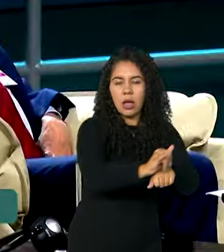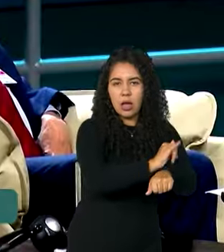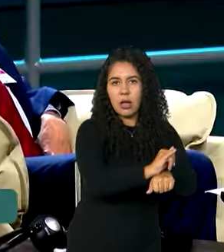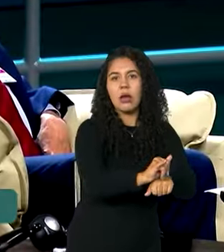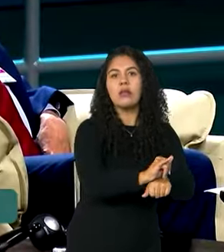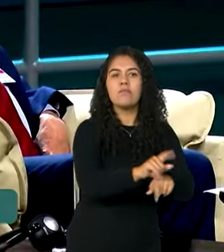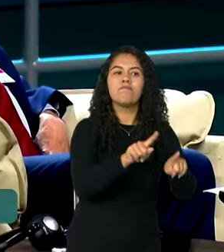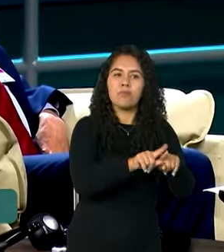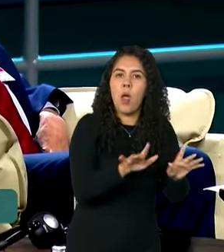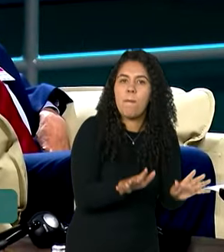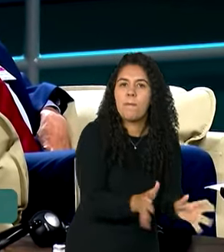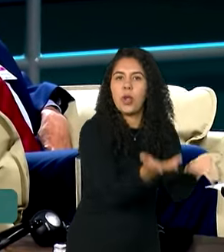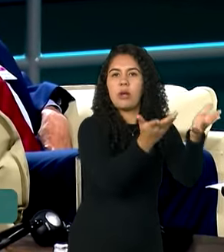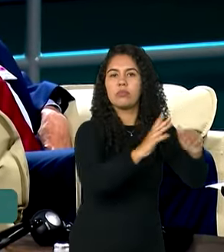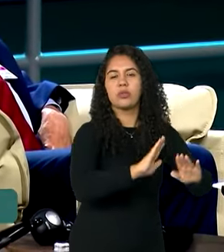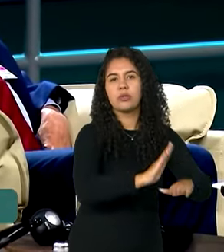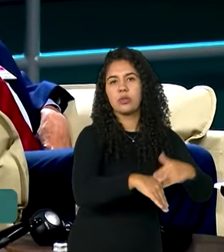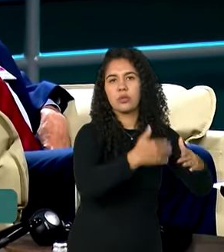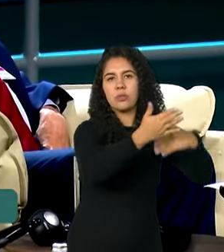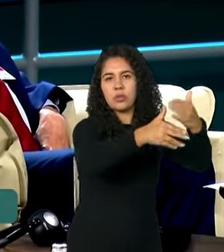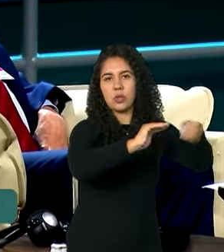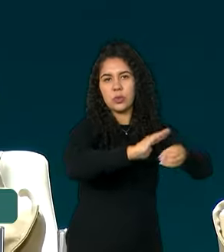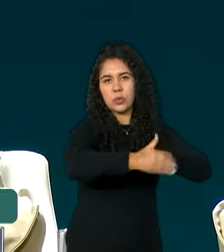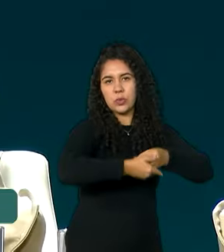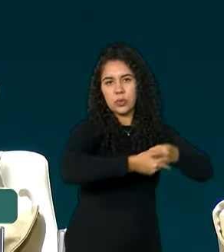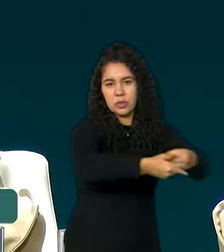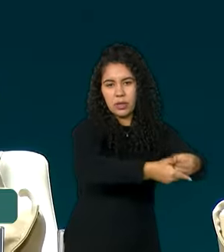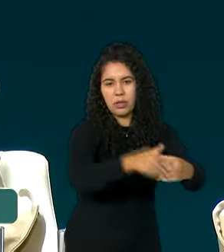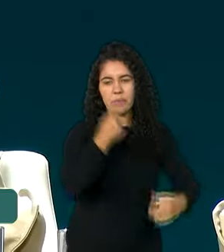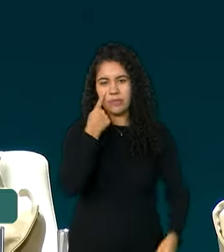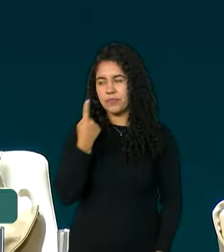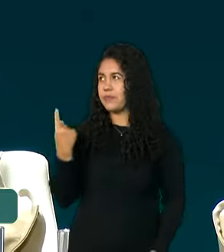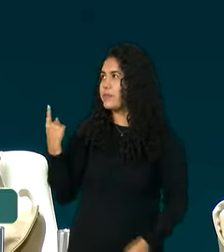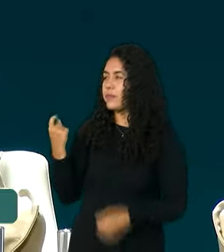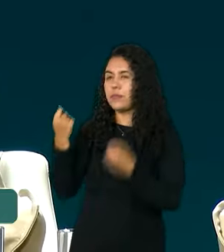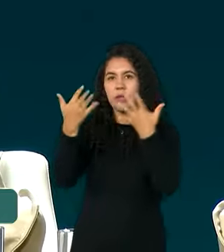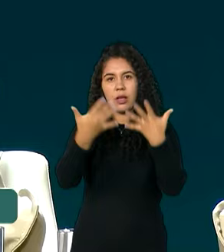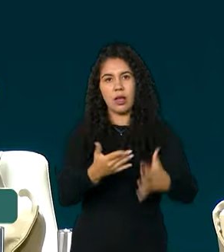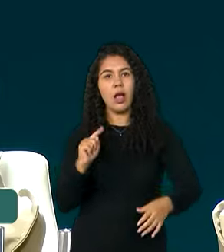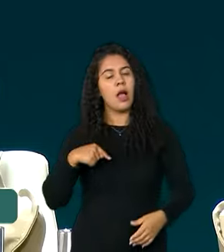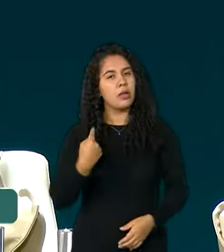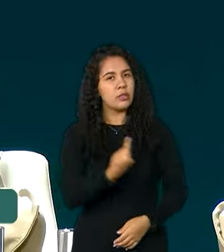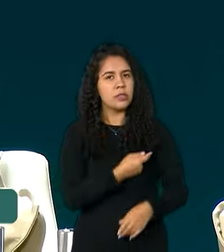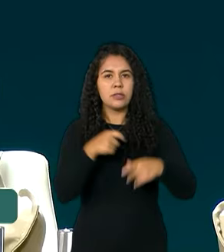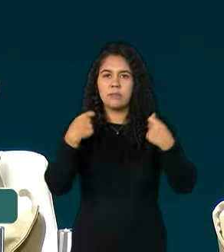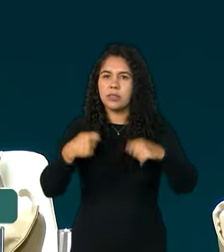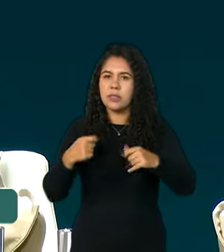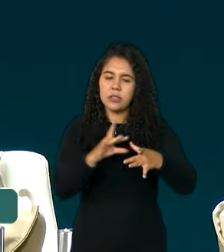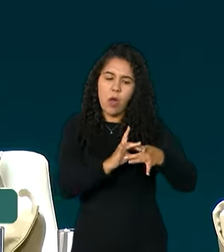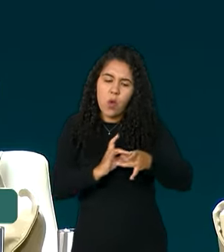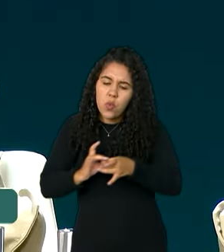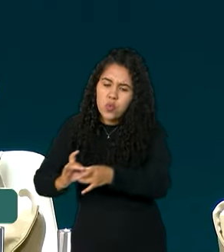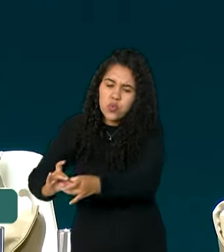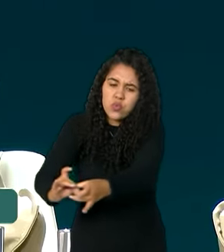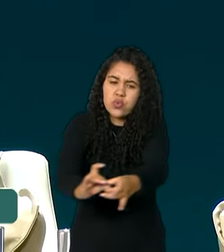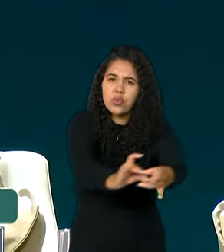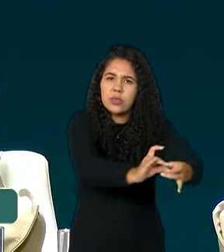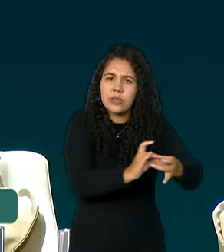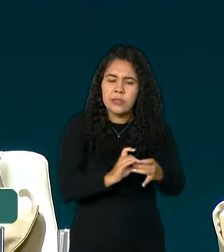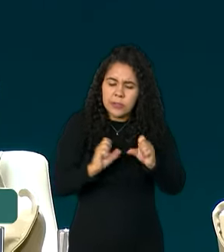impulsionando o desenvolvimento sustentável. Precisamos unir todos os esforços, 196